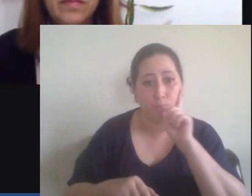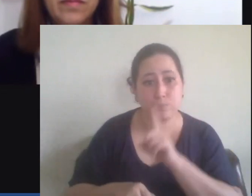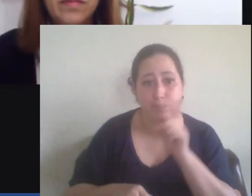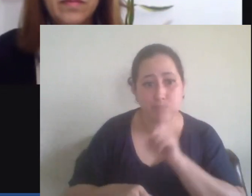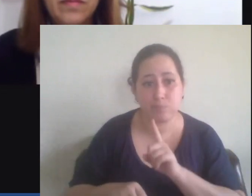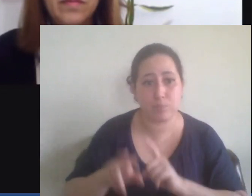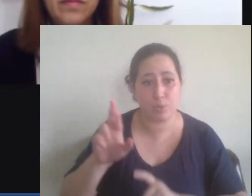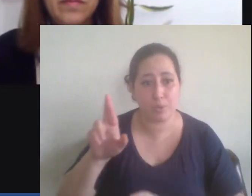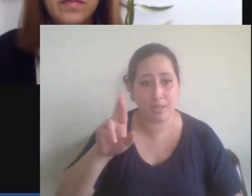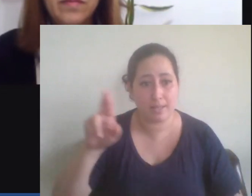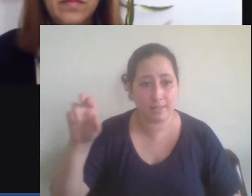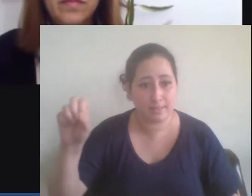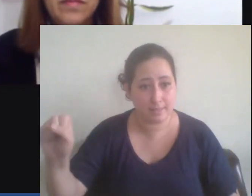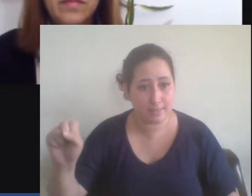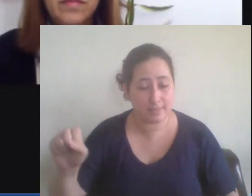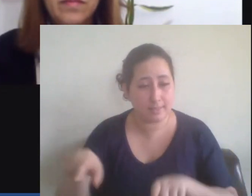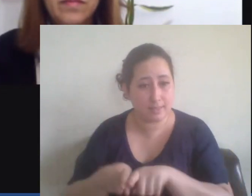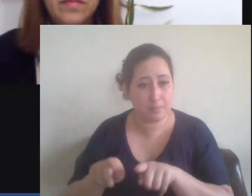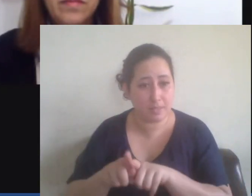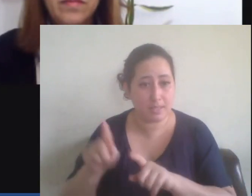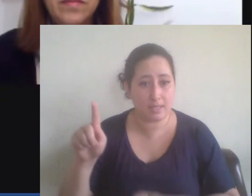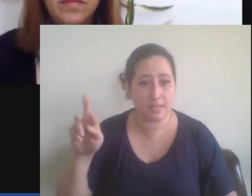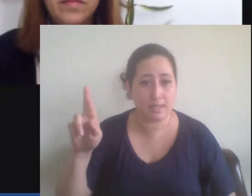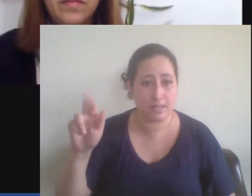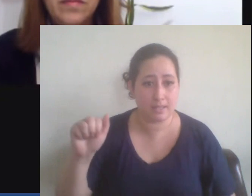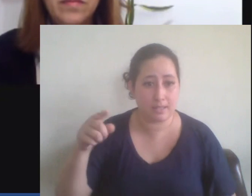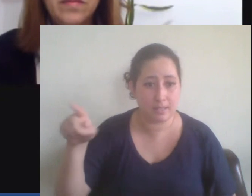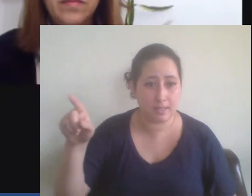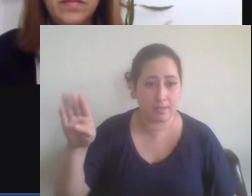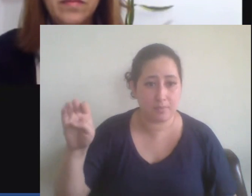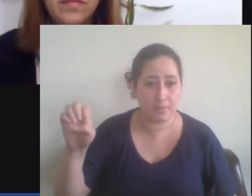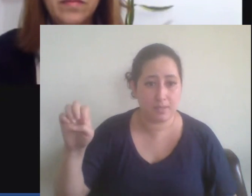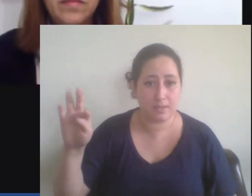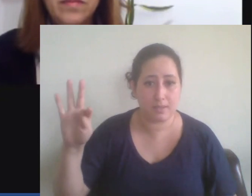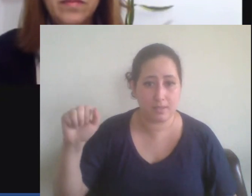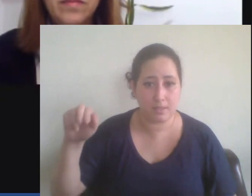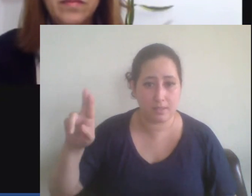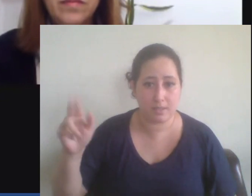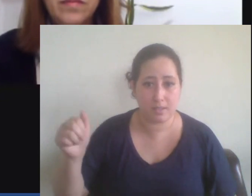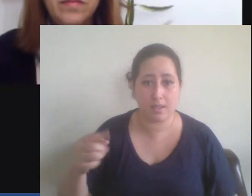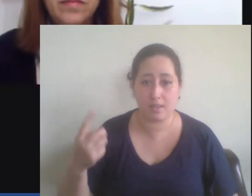Soviética e Grã-Bretanha até a década de 60 era crime